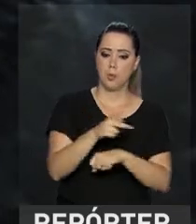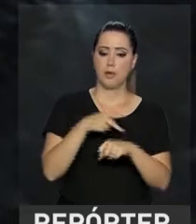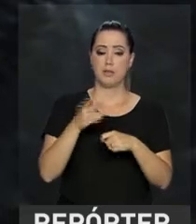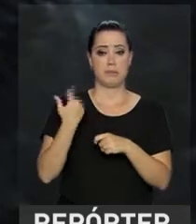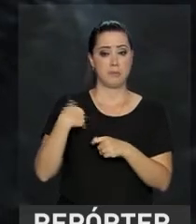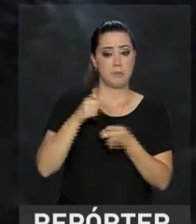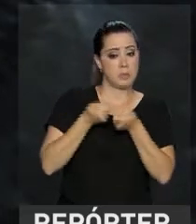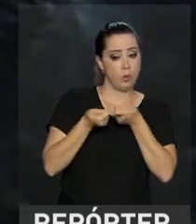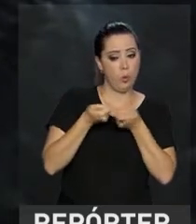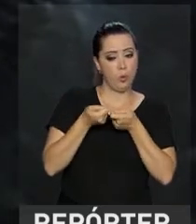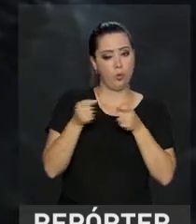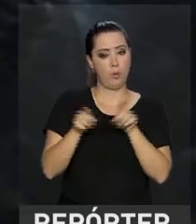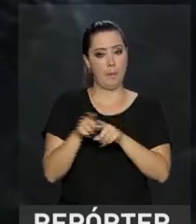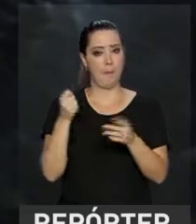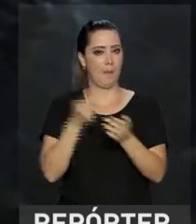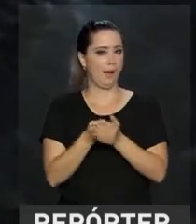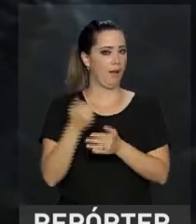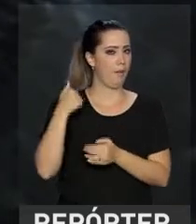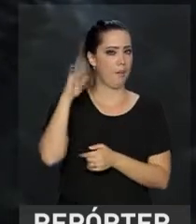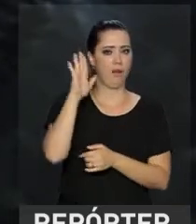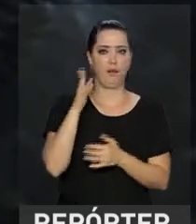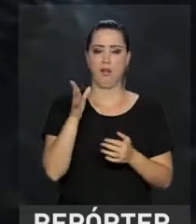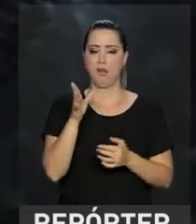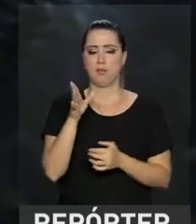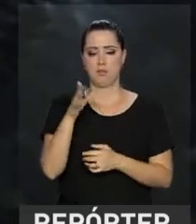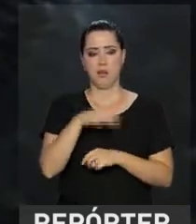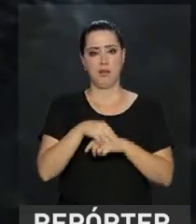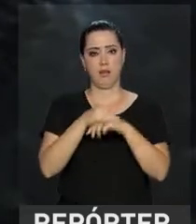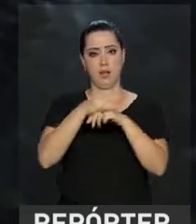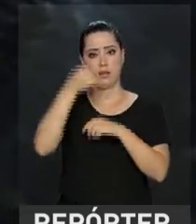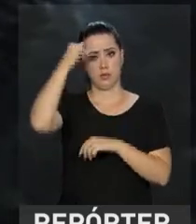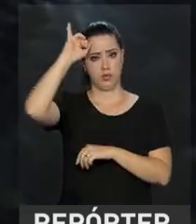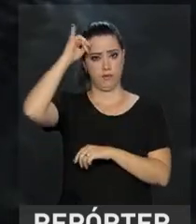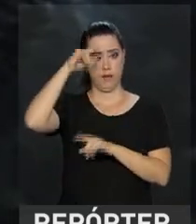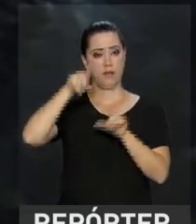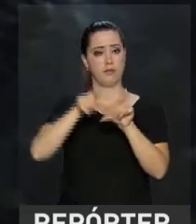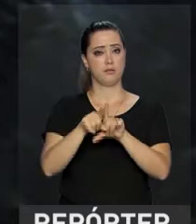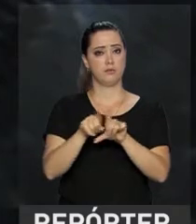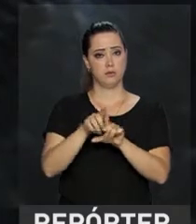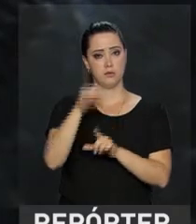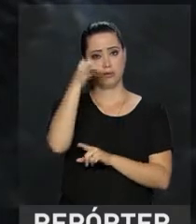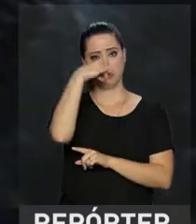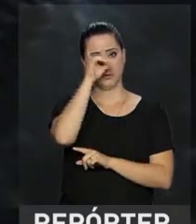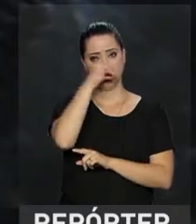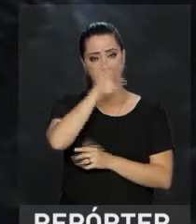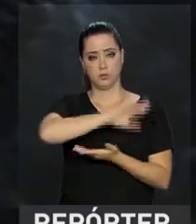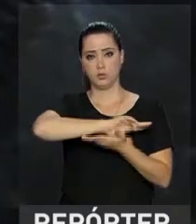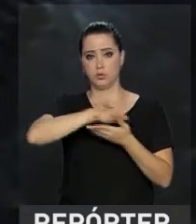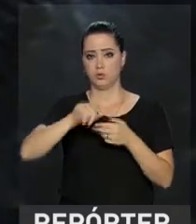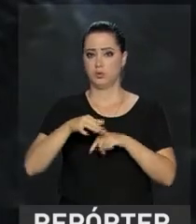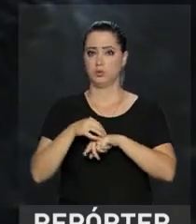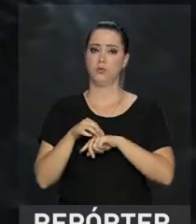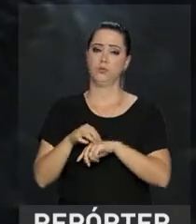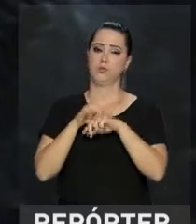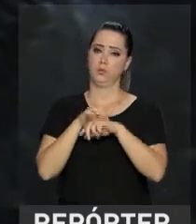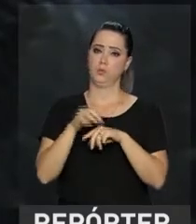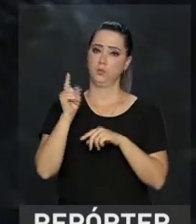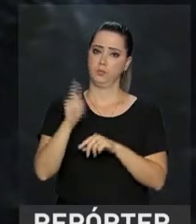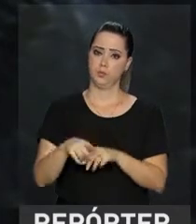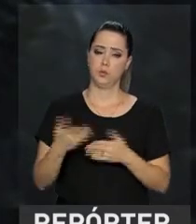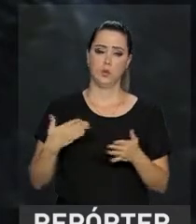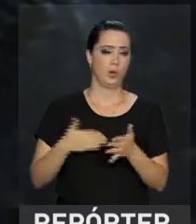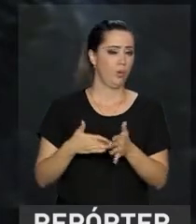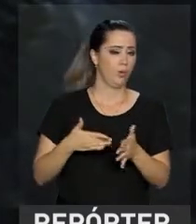que pagam melhor, não só na carne de bovinos, mas também de suínos e outras carnes que são